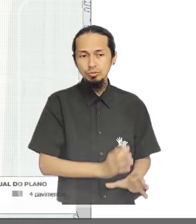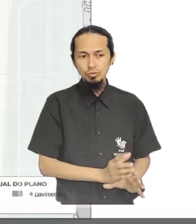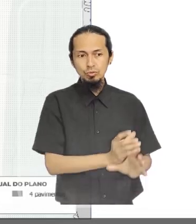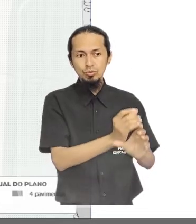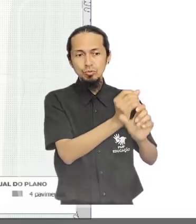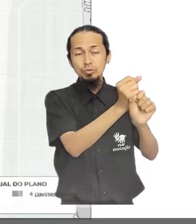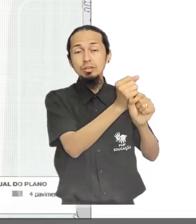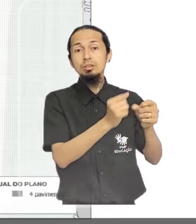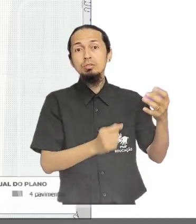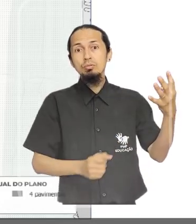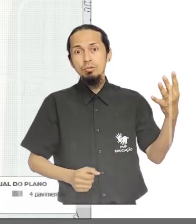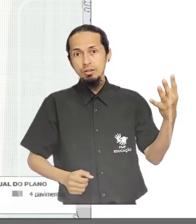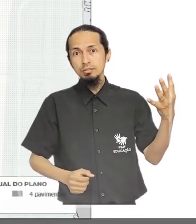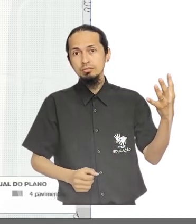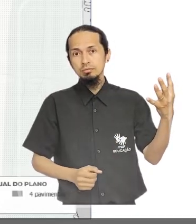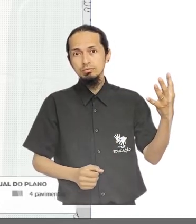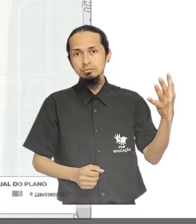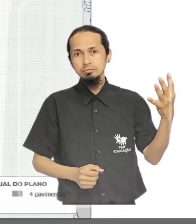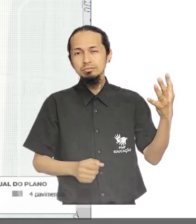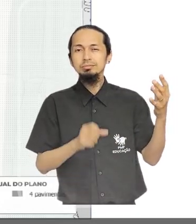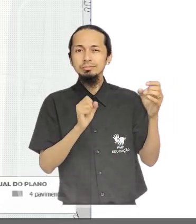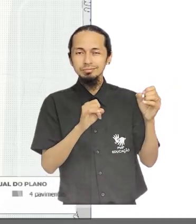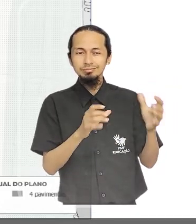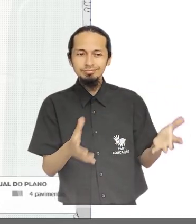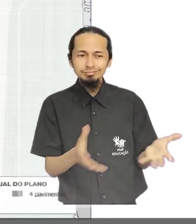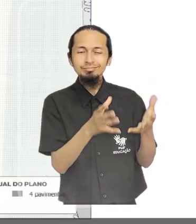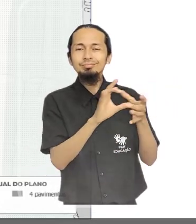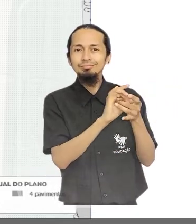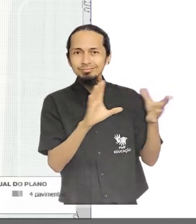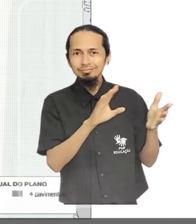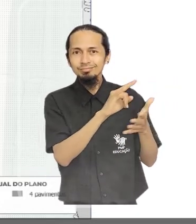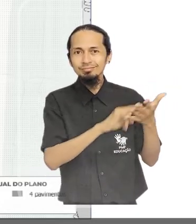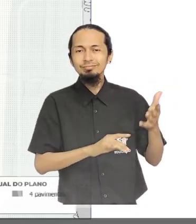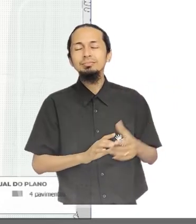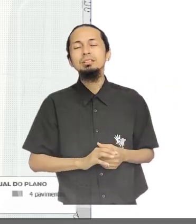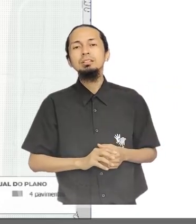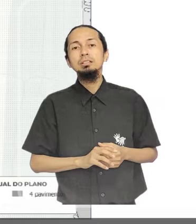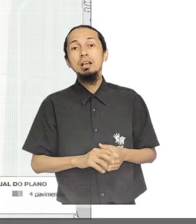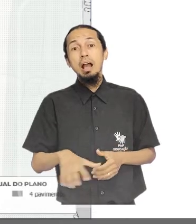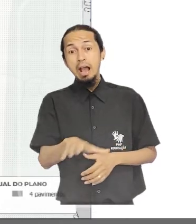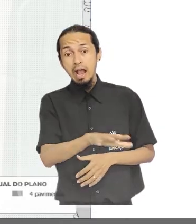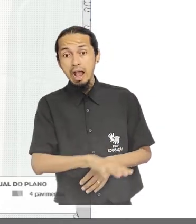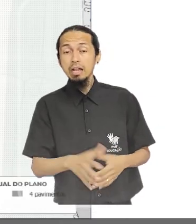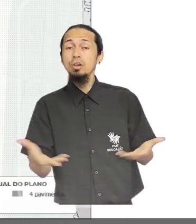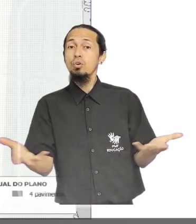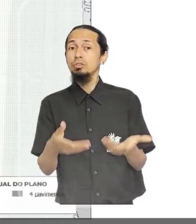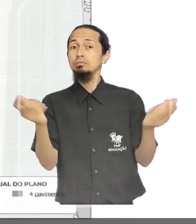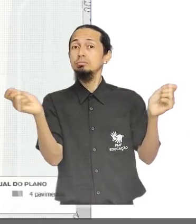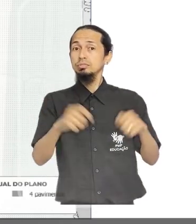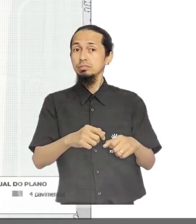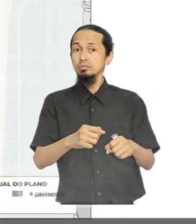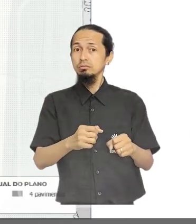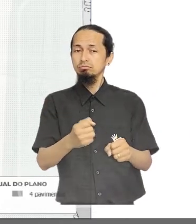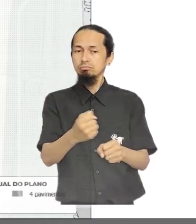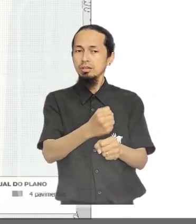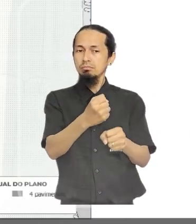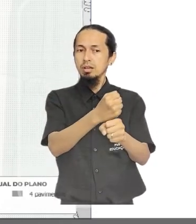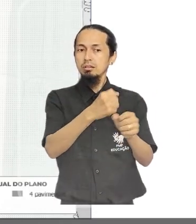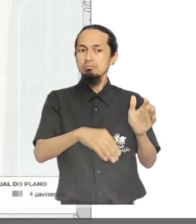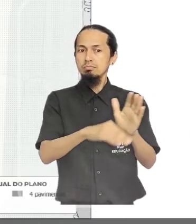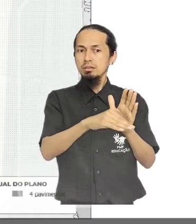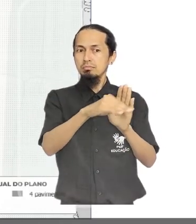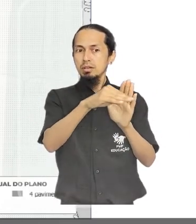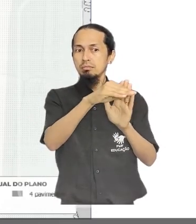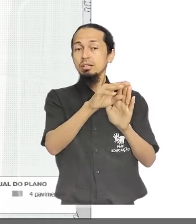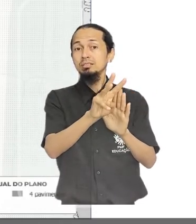pavimentos, chegando à altura máxima de quatro pavimentos com os incentivos. Já as áreas onde já é permitida a construção